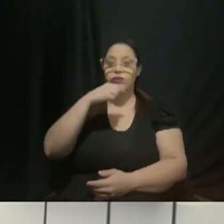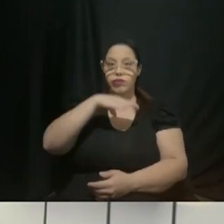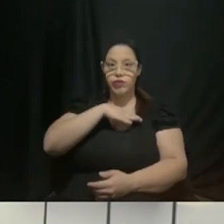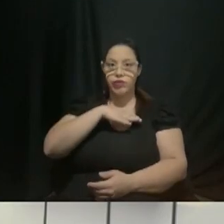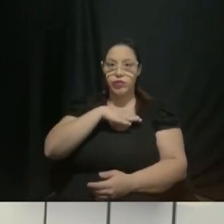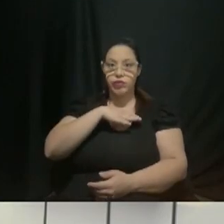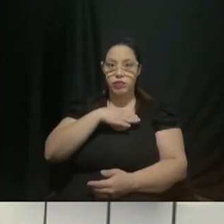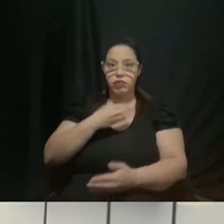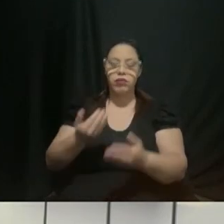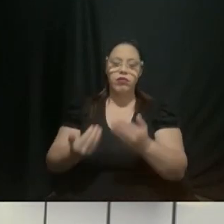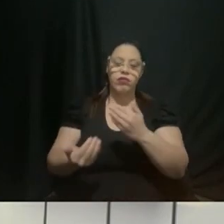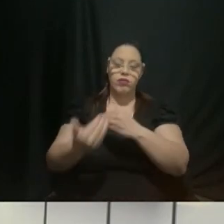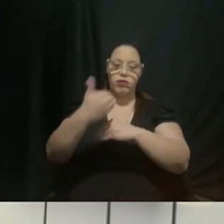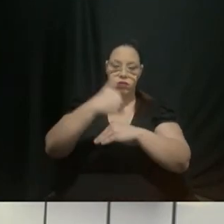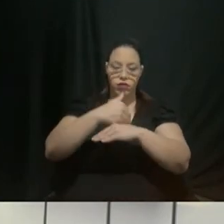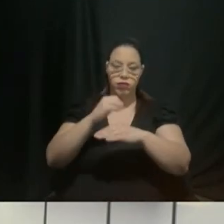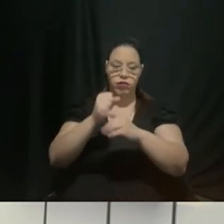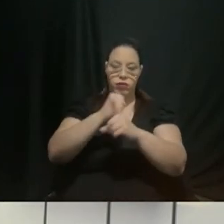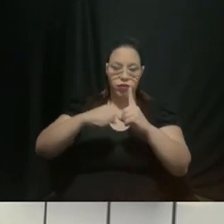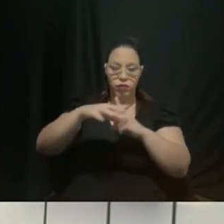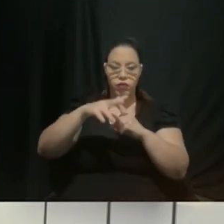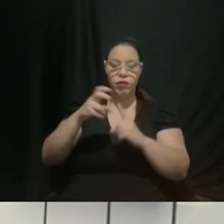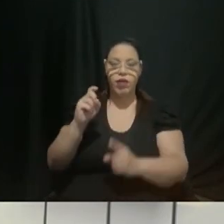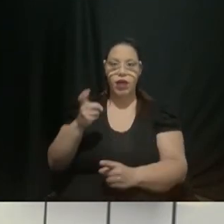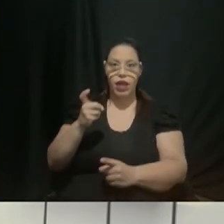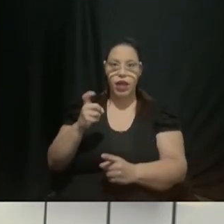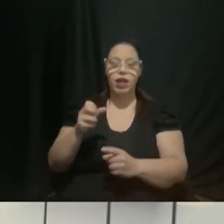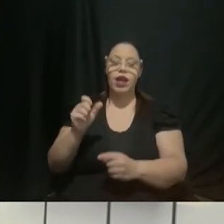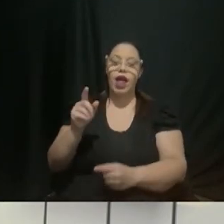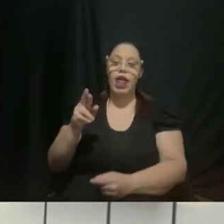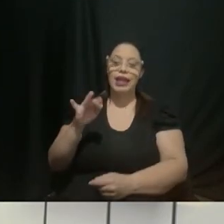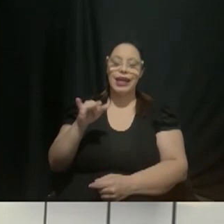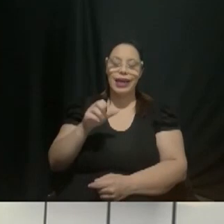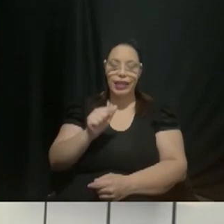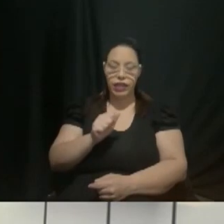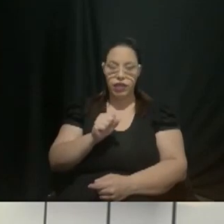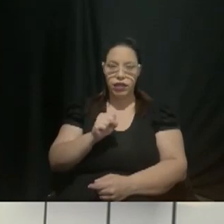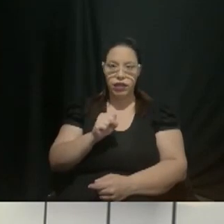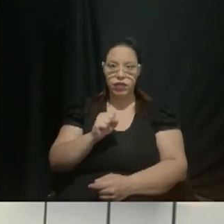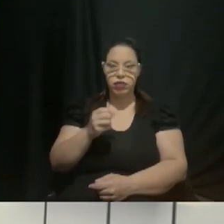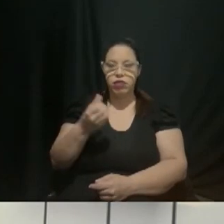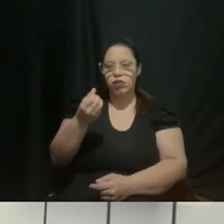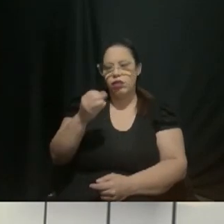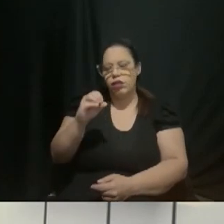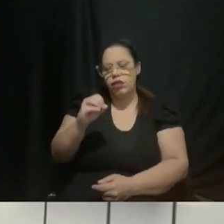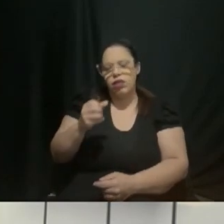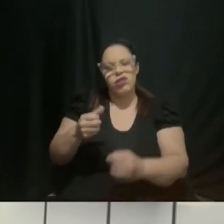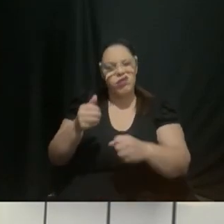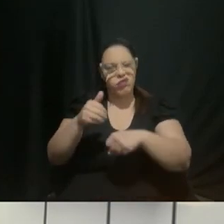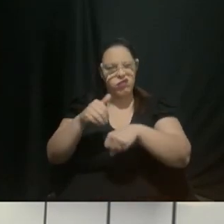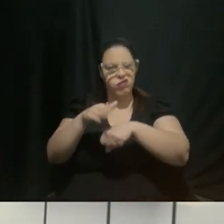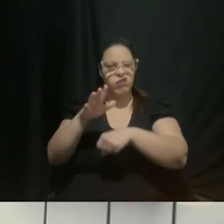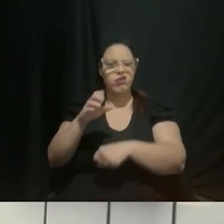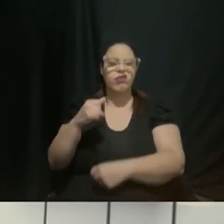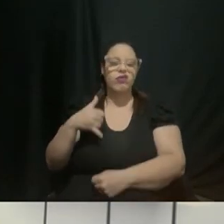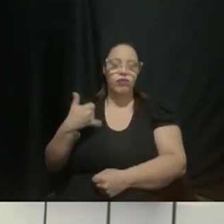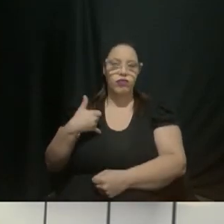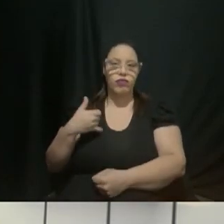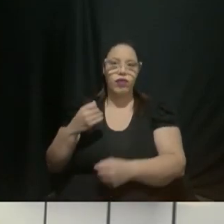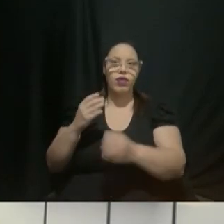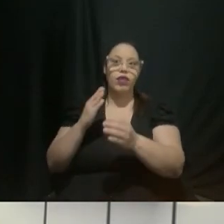sociedade ex-atletas profissionais que tenham 60 anos ou mais e que se encontrem em estado de